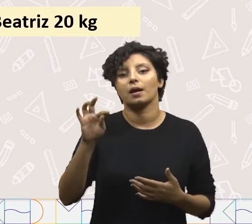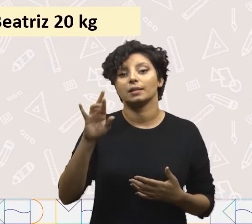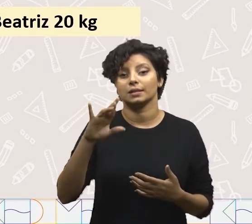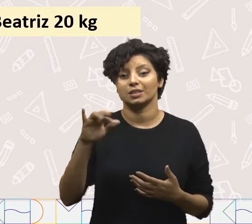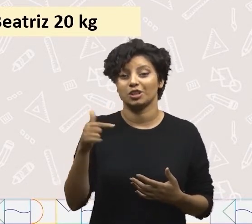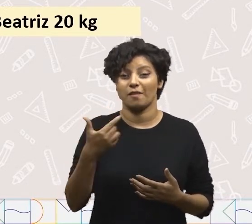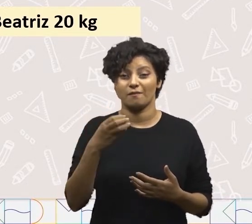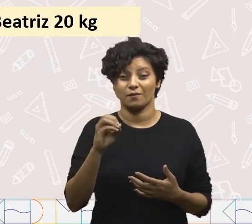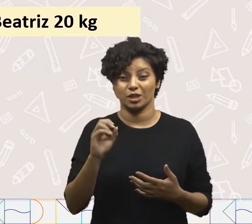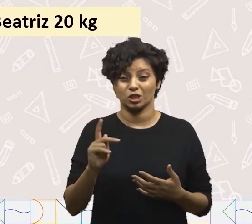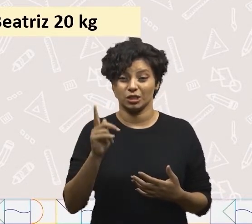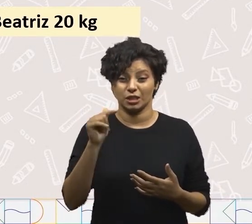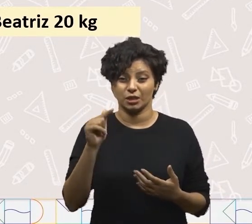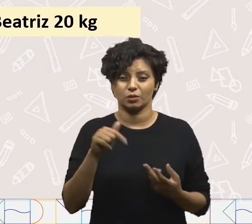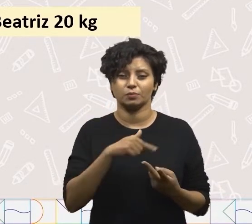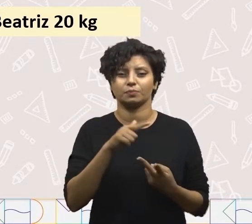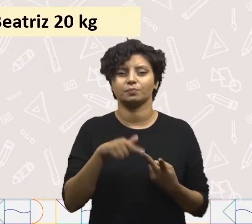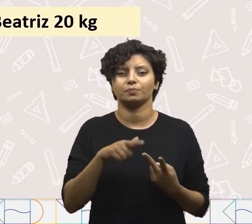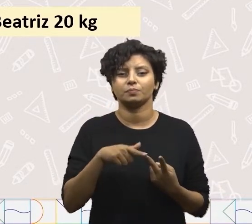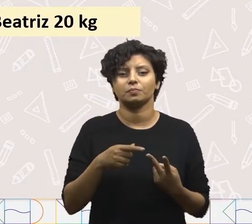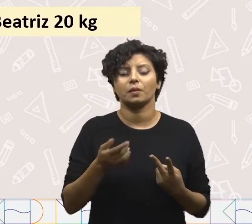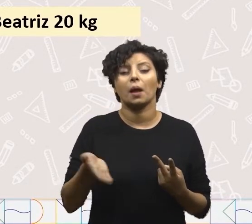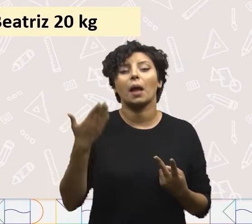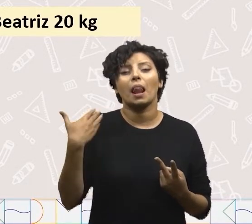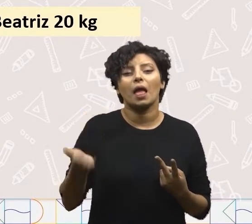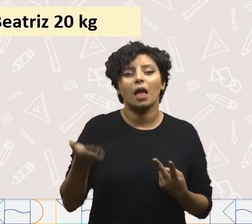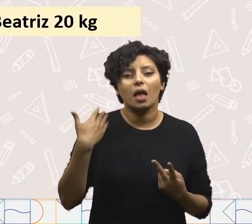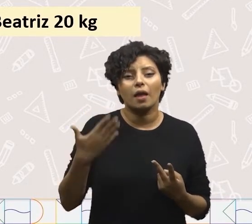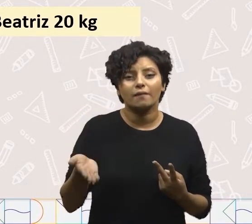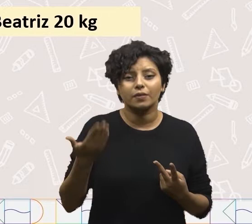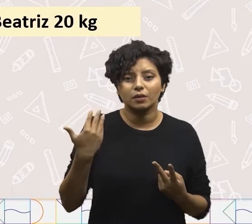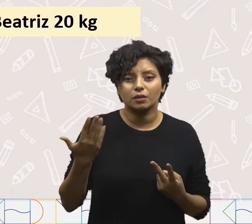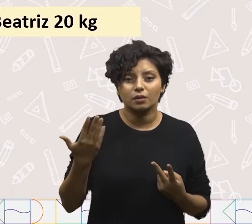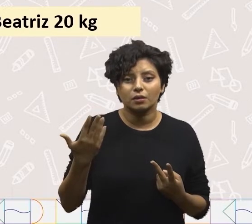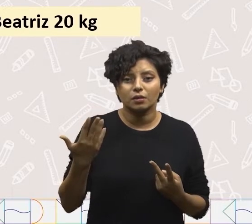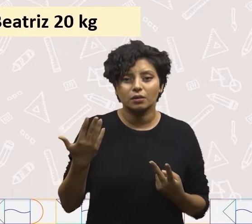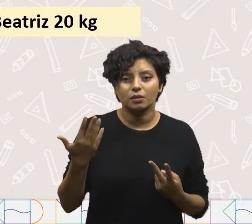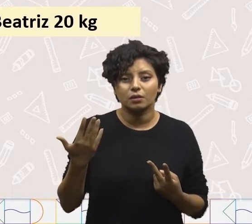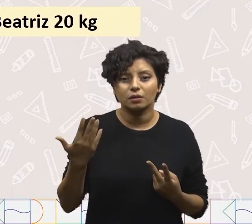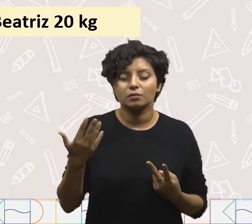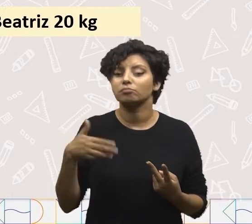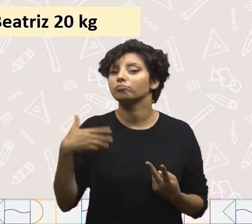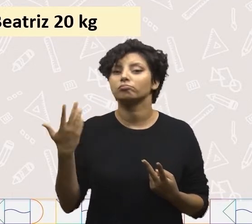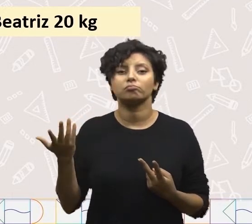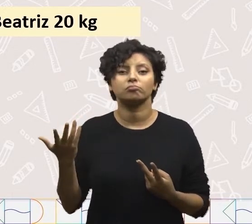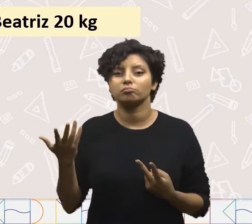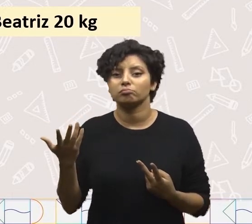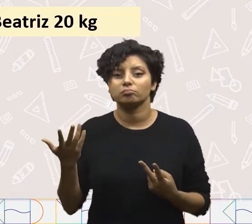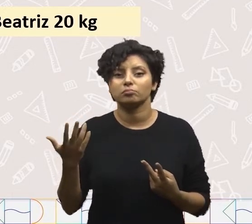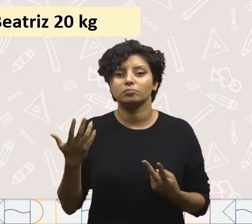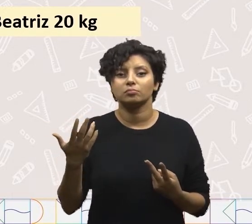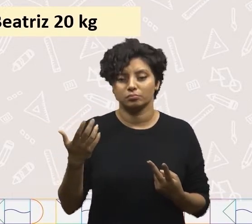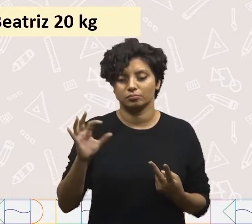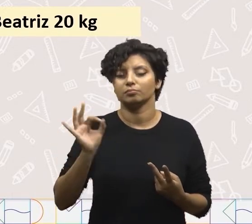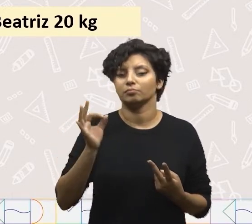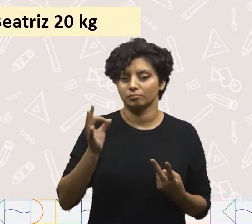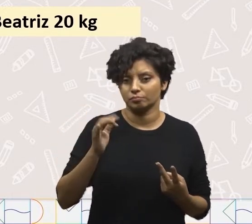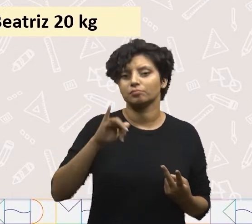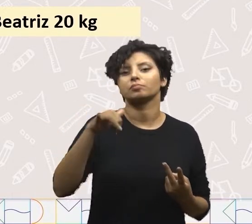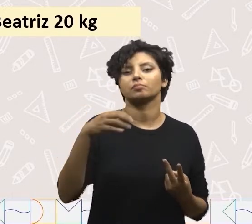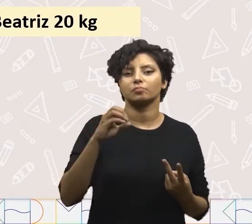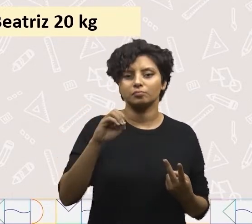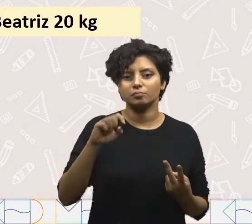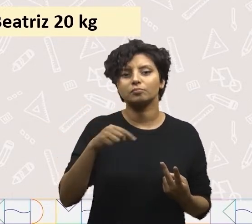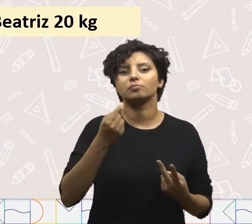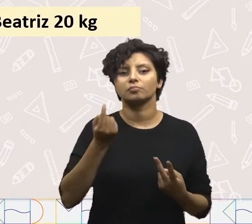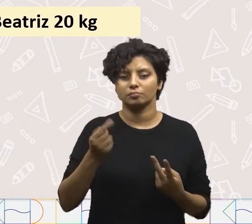quilos. Letra B. Quem tem o menor peso? Ana, Pedro ou João? Quem tem o